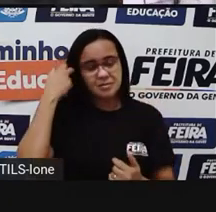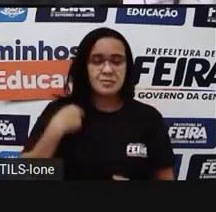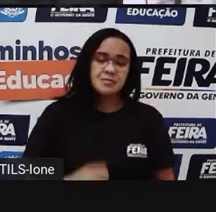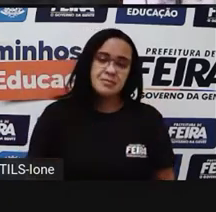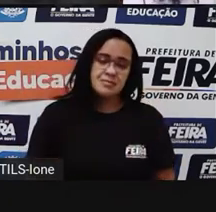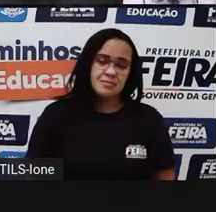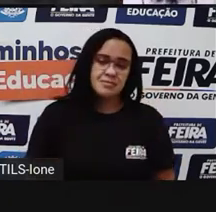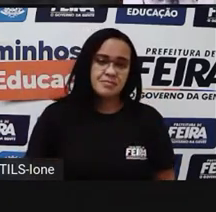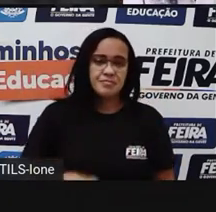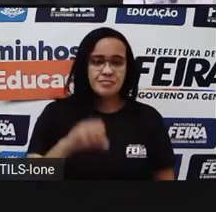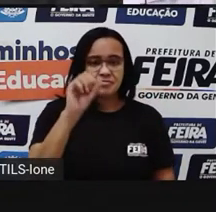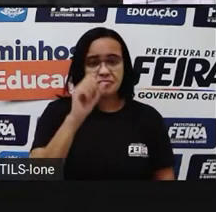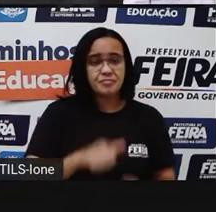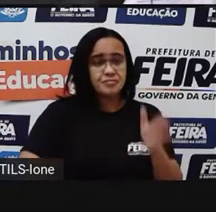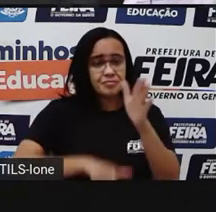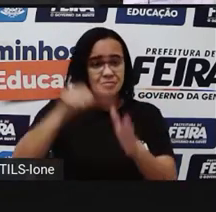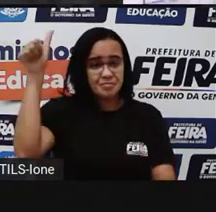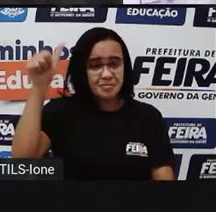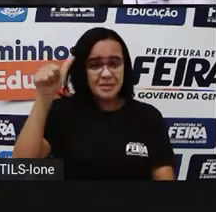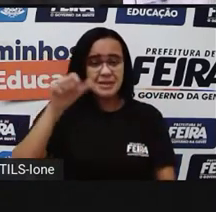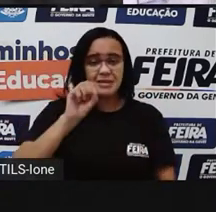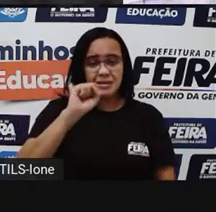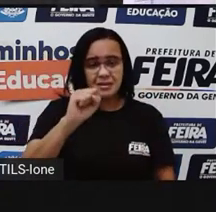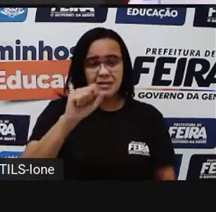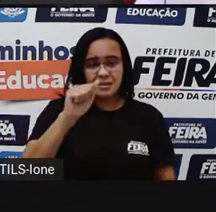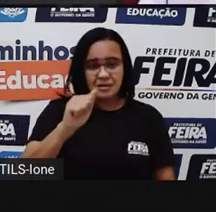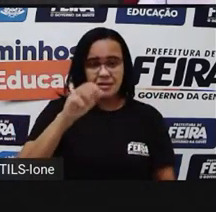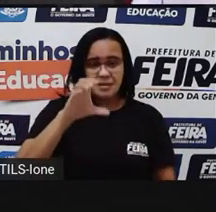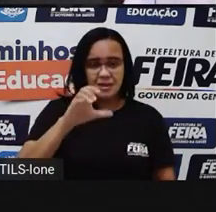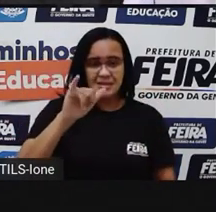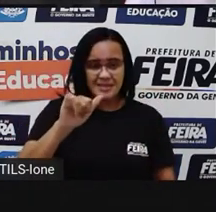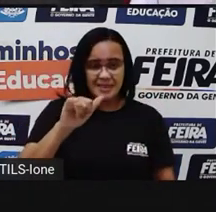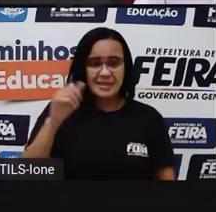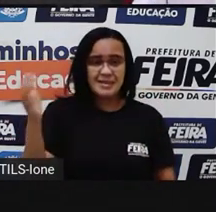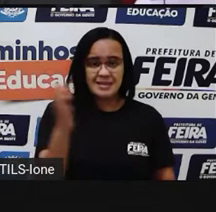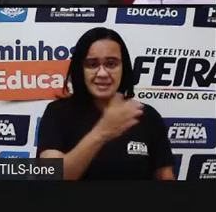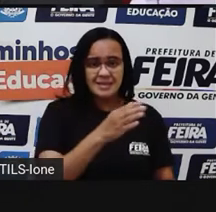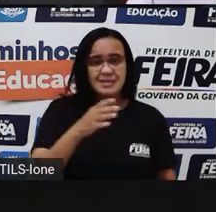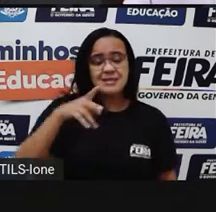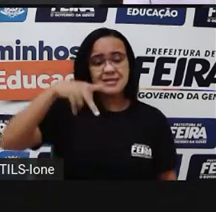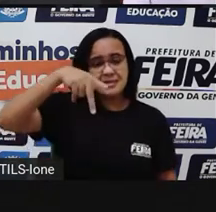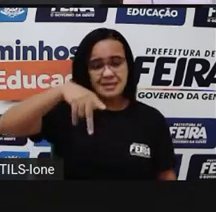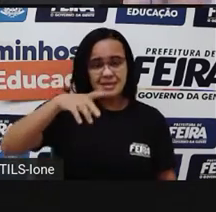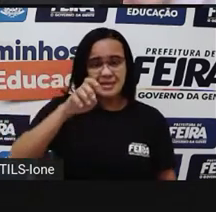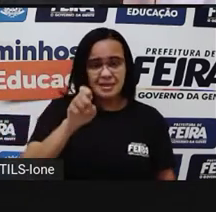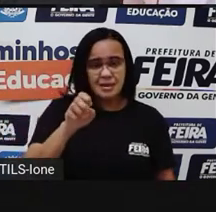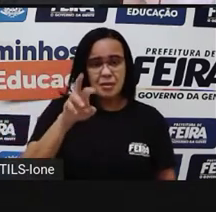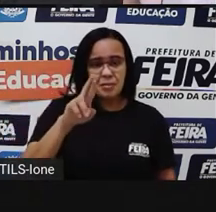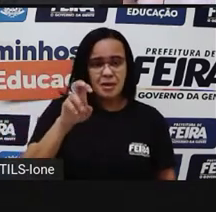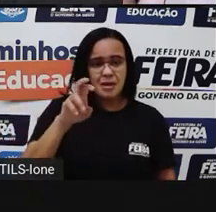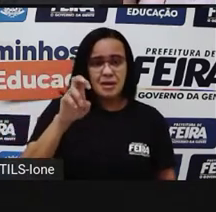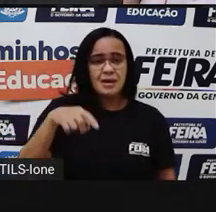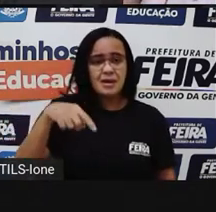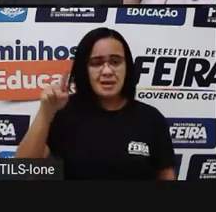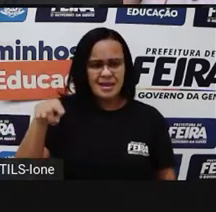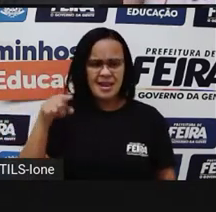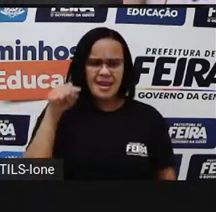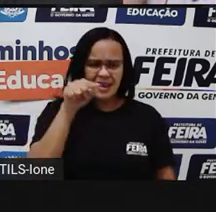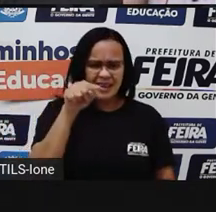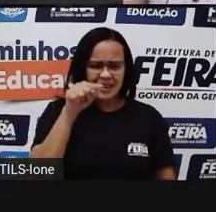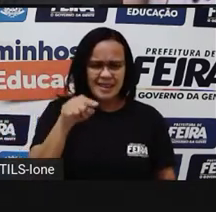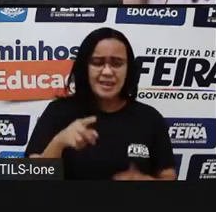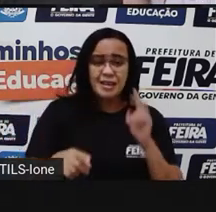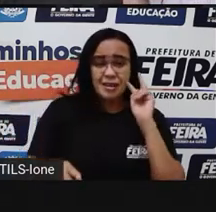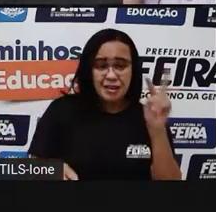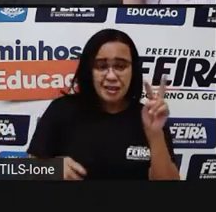O primeiro, aquele que a gente já conversou, né, que a gente já fez, né, até a dobradura dele.